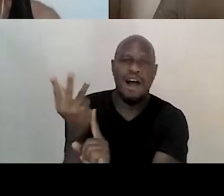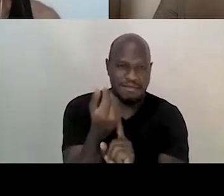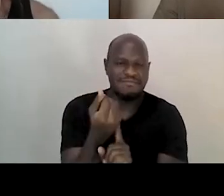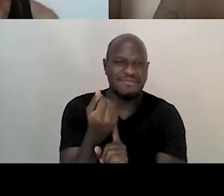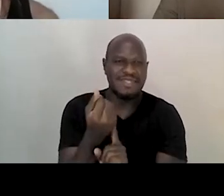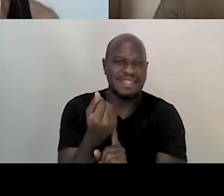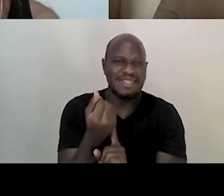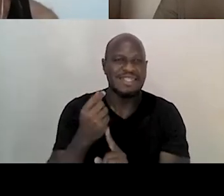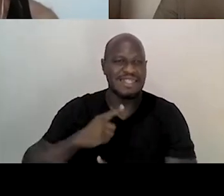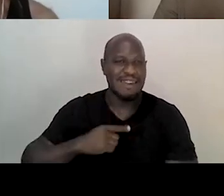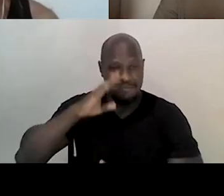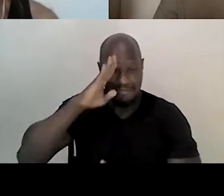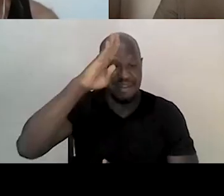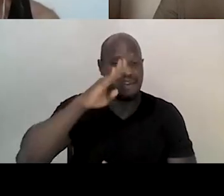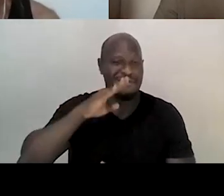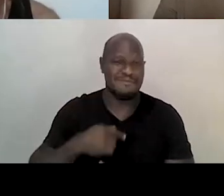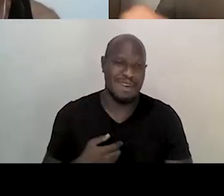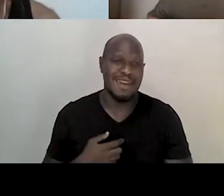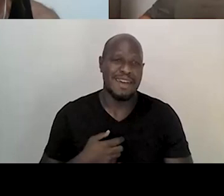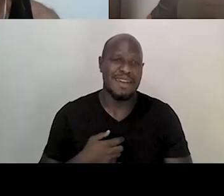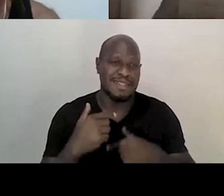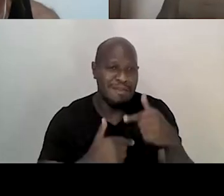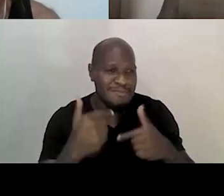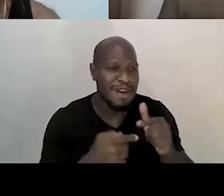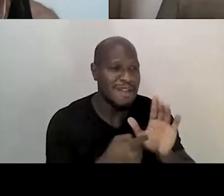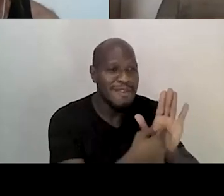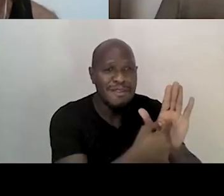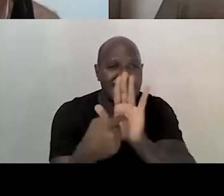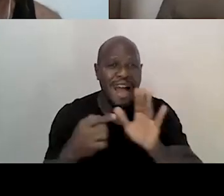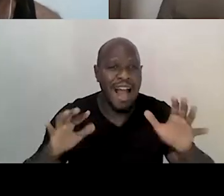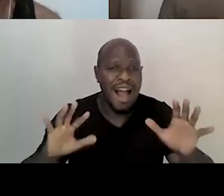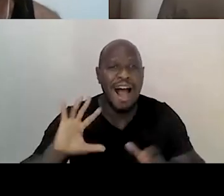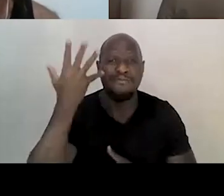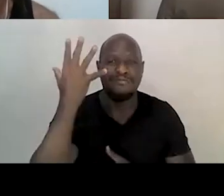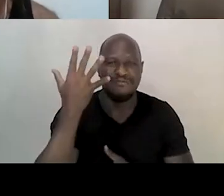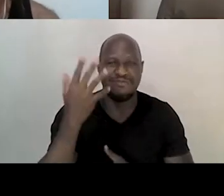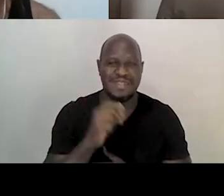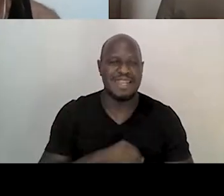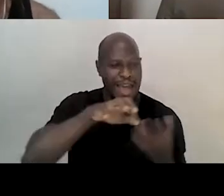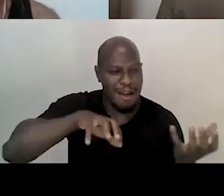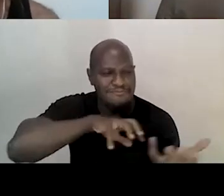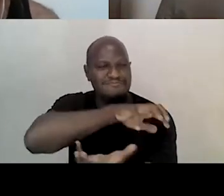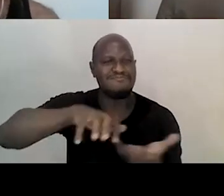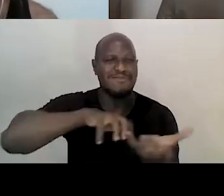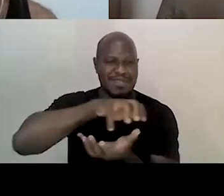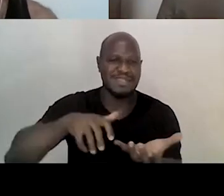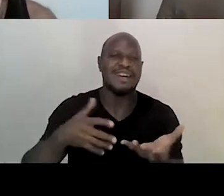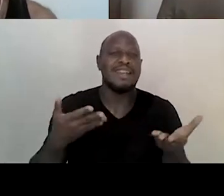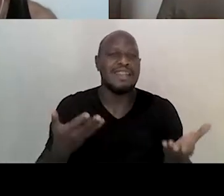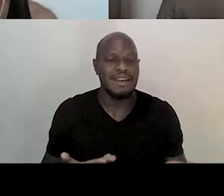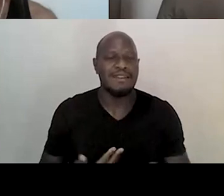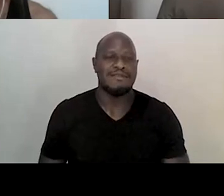fundamental para acontecer essa revolução. Então,